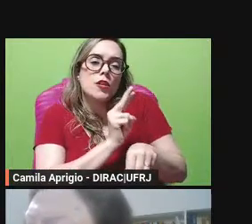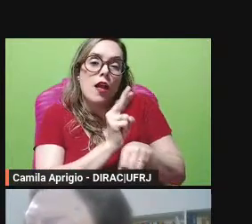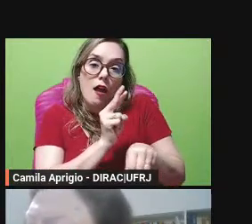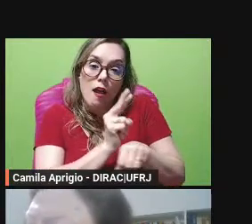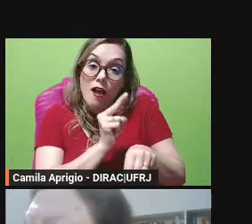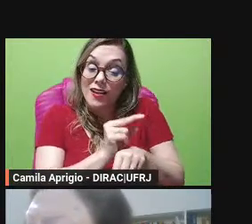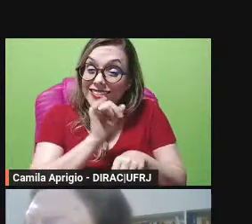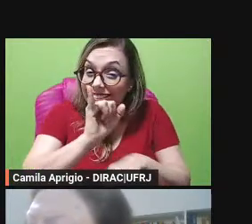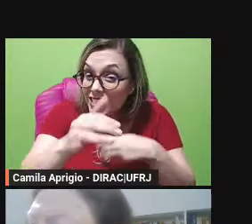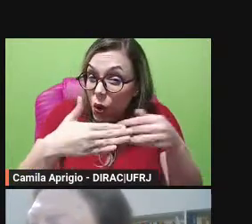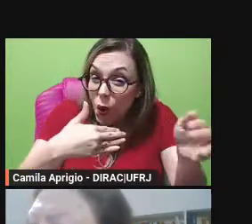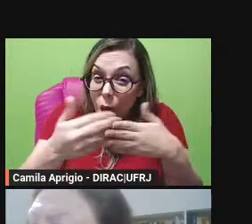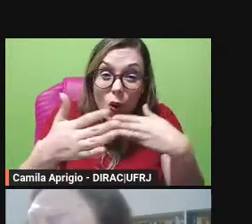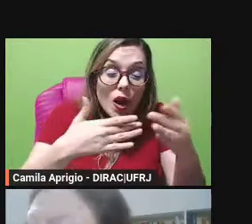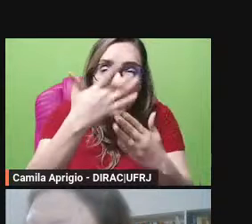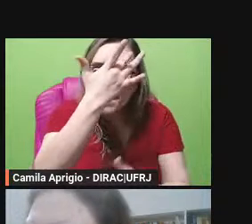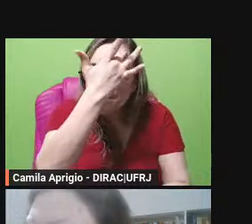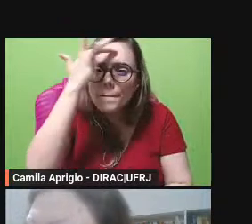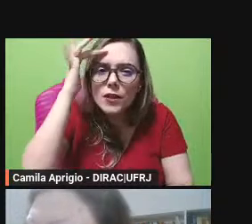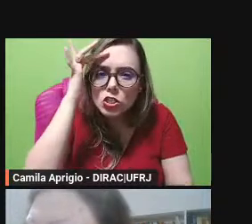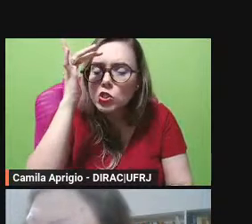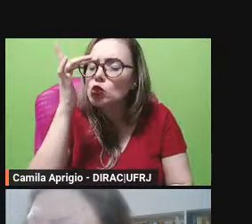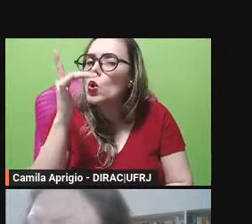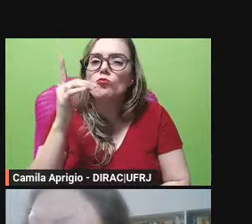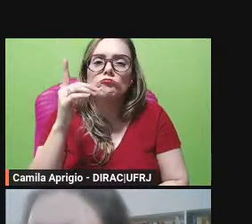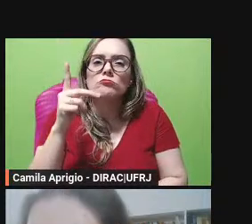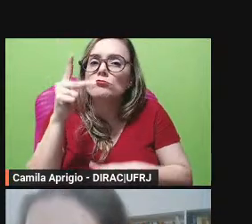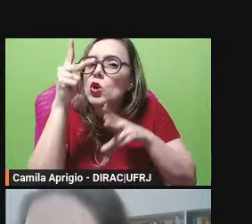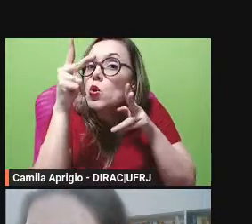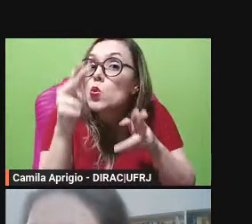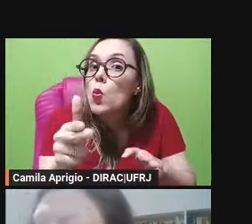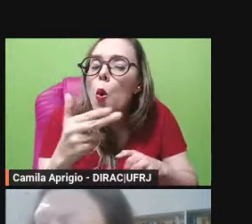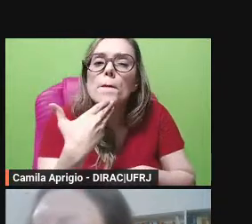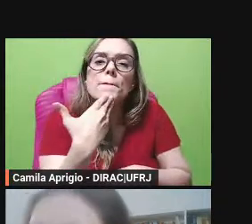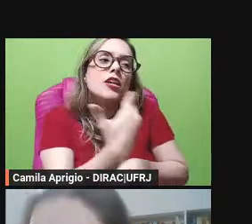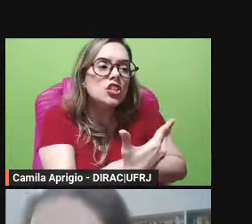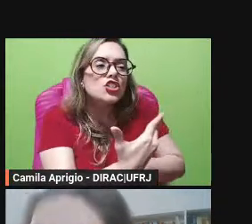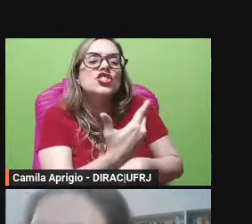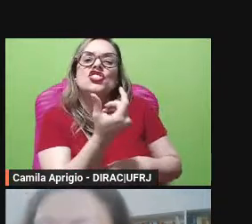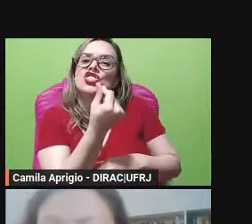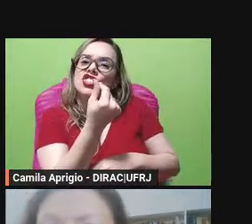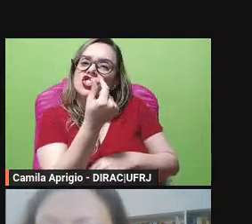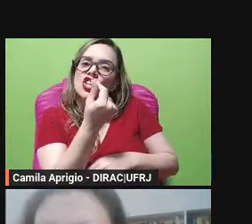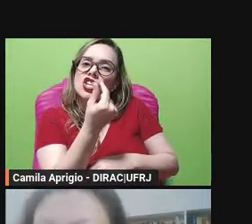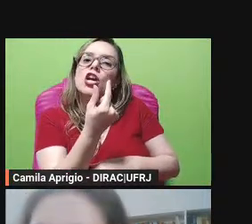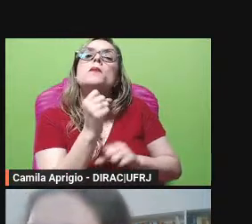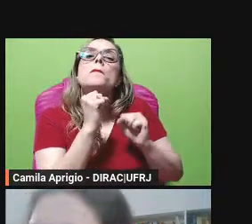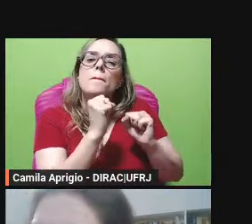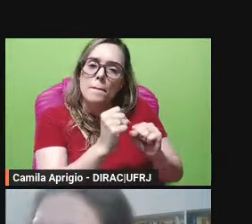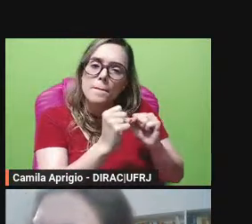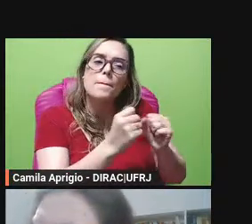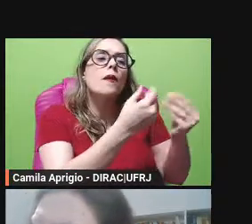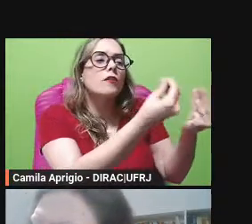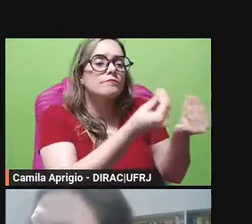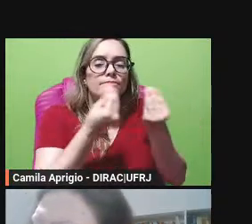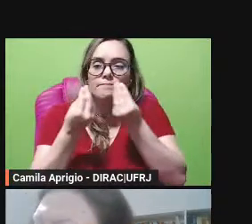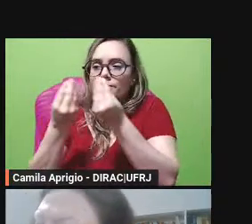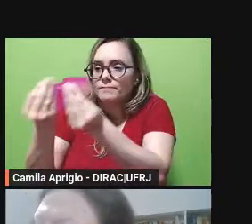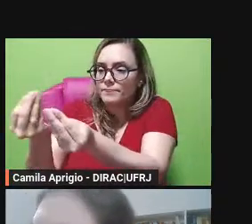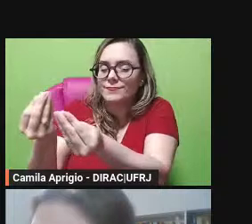pessoa portadora de senhas idênticas vier pedir o dinheiro entrega-o a tal pessoa